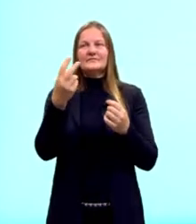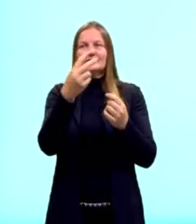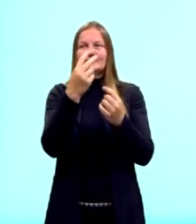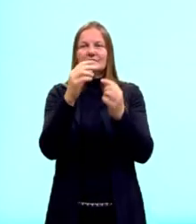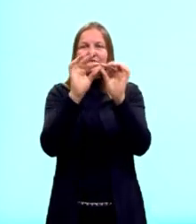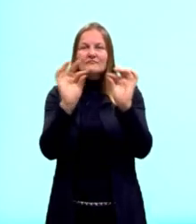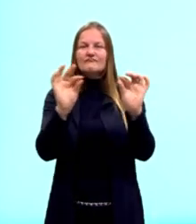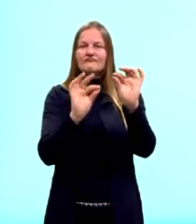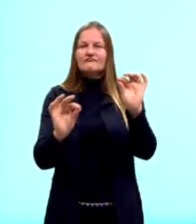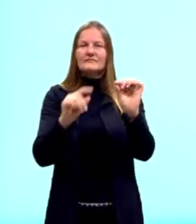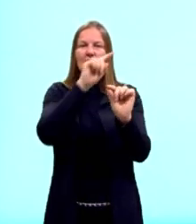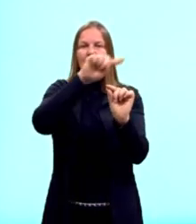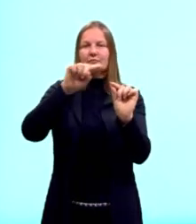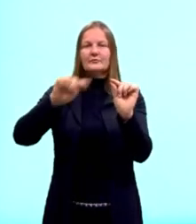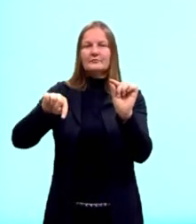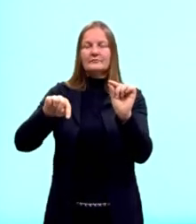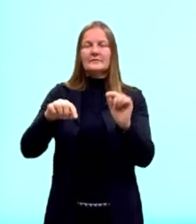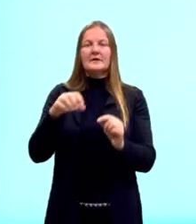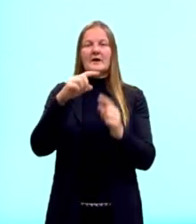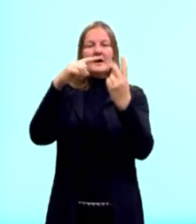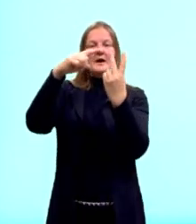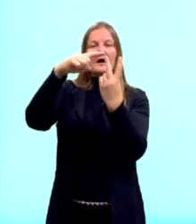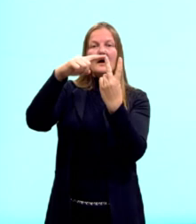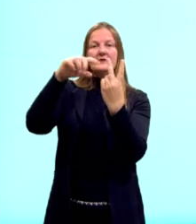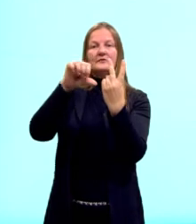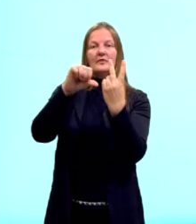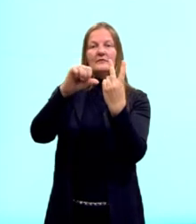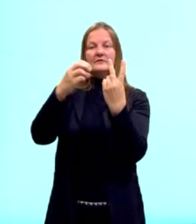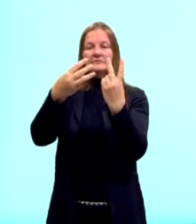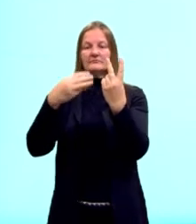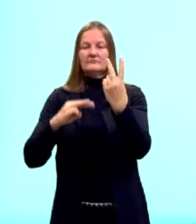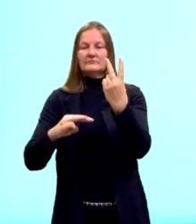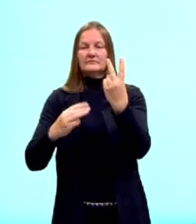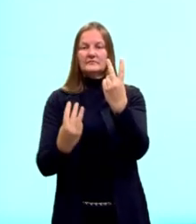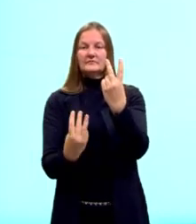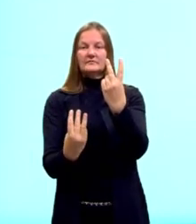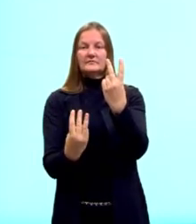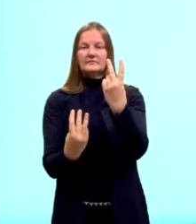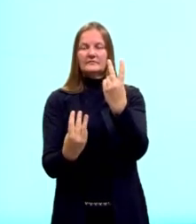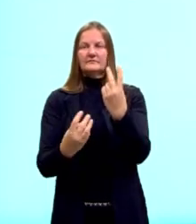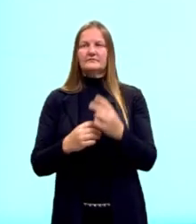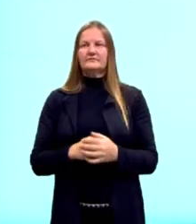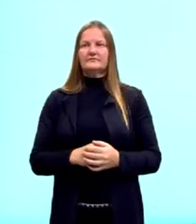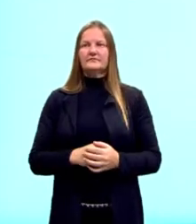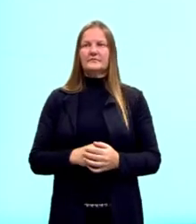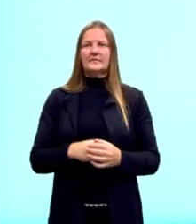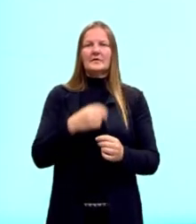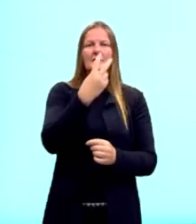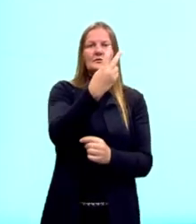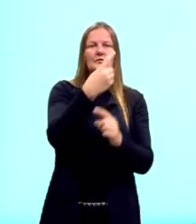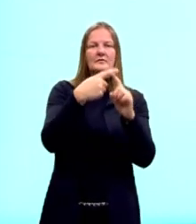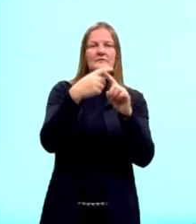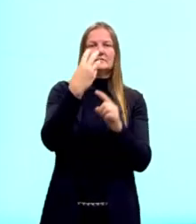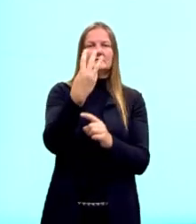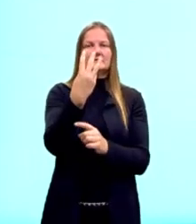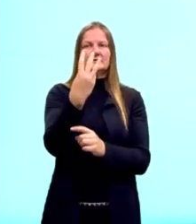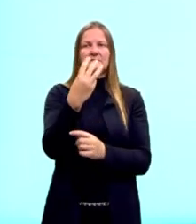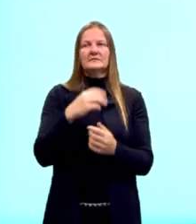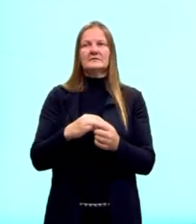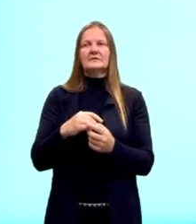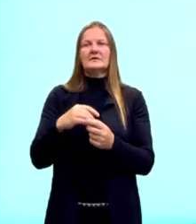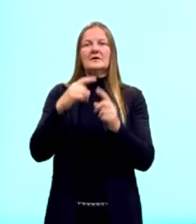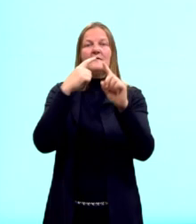simplifico. Raiz de 9 é 3. Então, aqui, 2 vezes 3 e